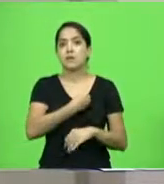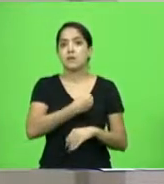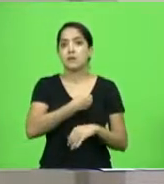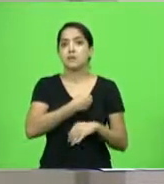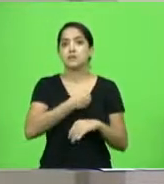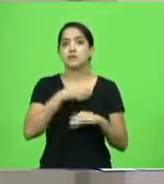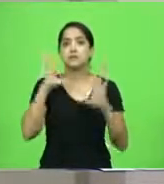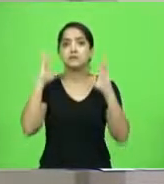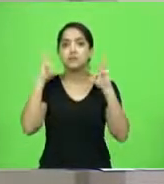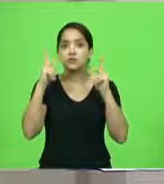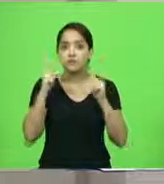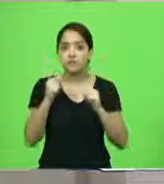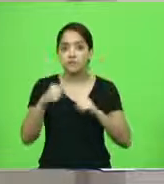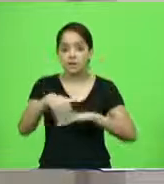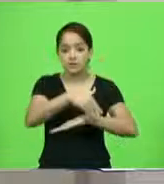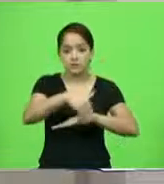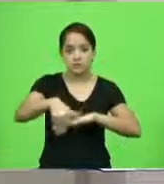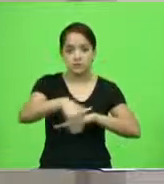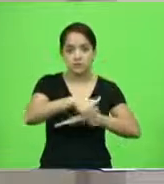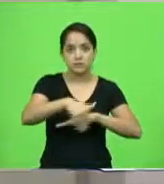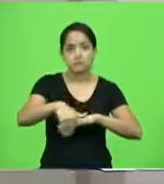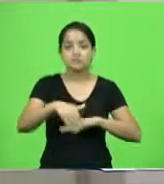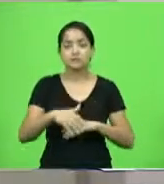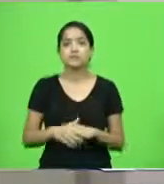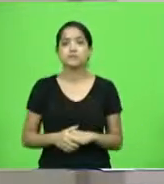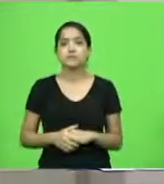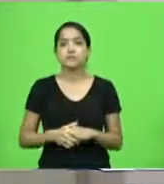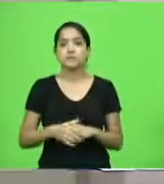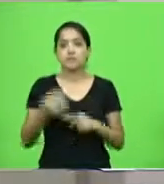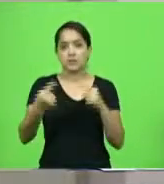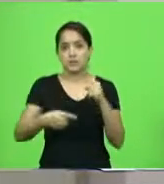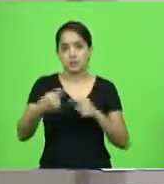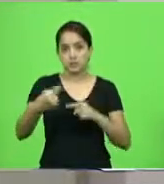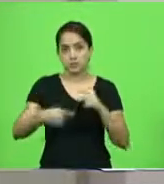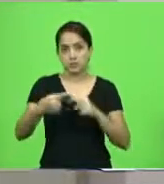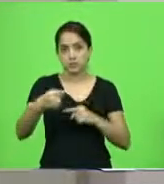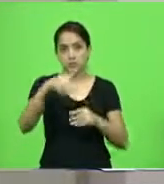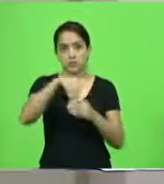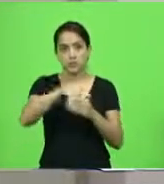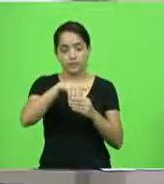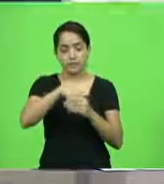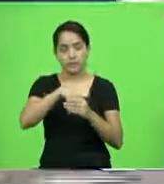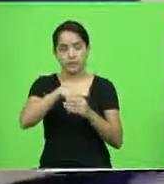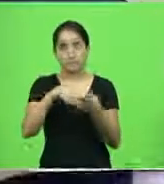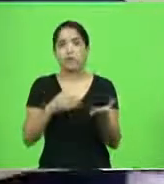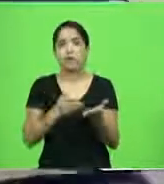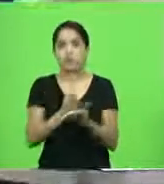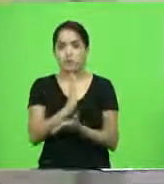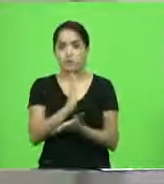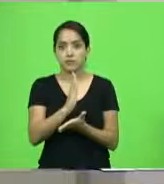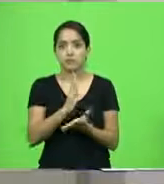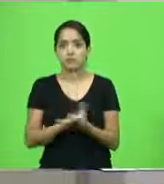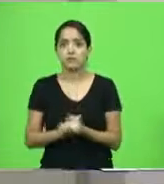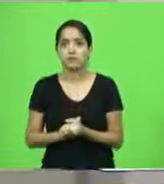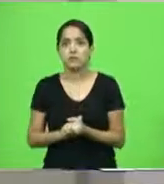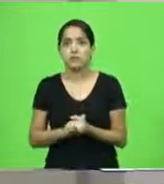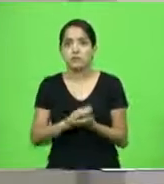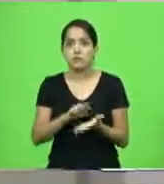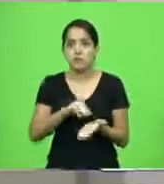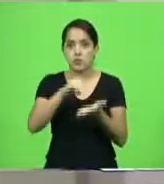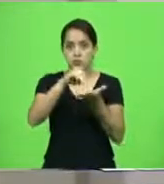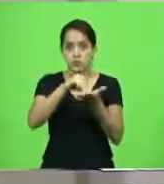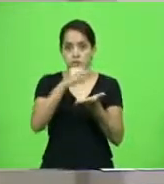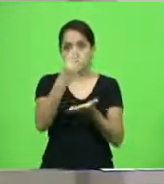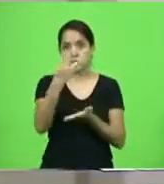pista ao longo das rodovias de competência da União. em discussão, em votação, aprovado. Moção 39,